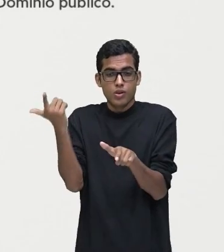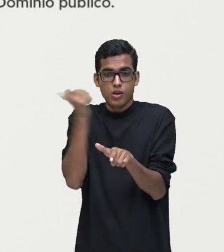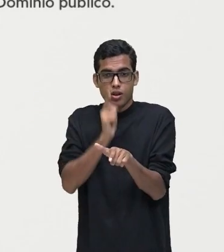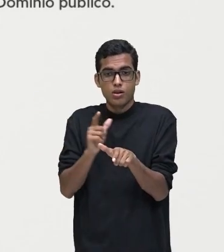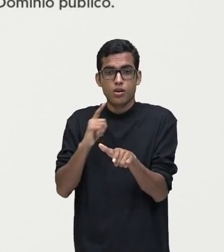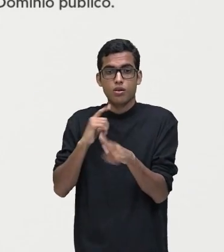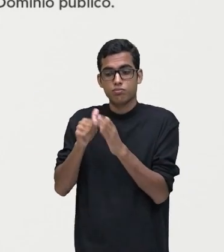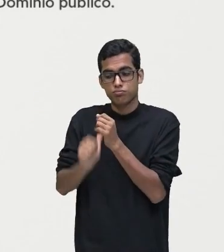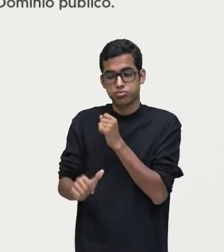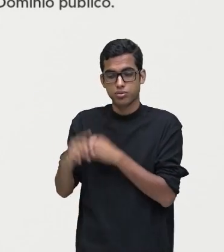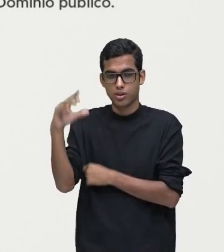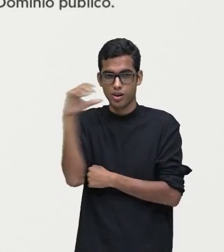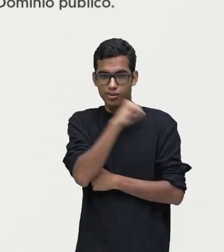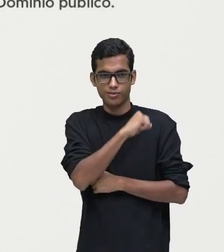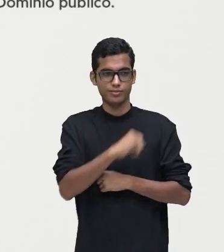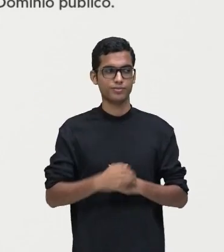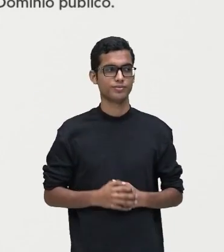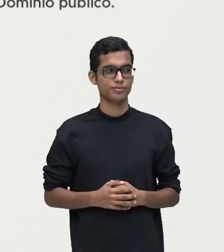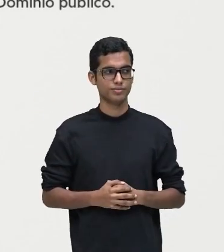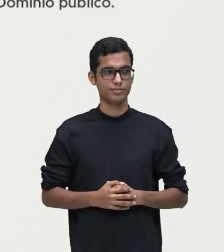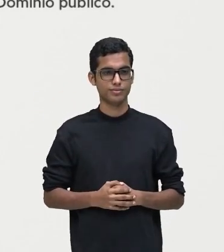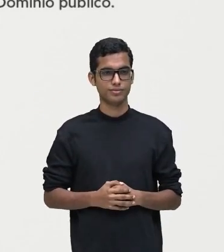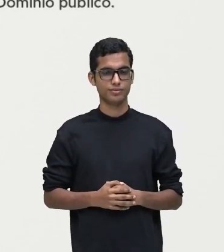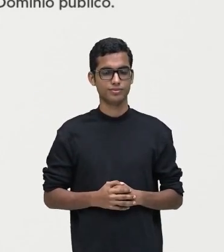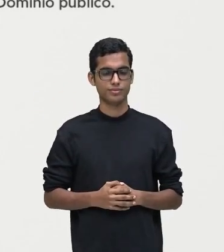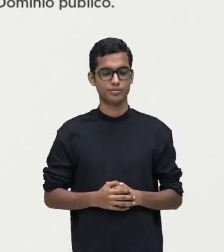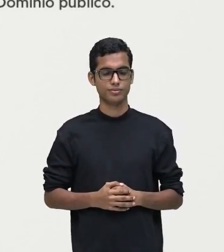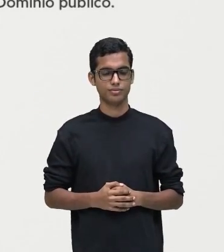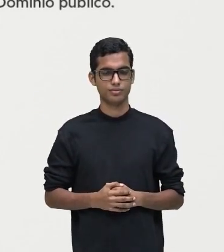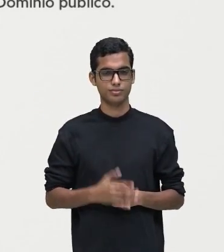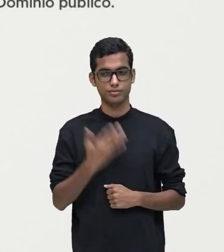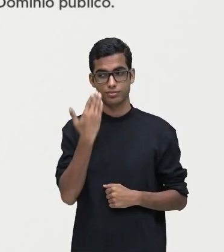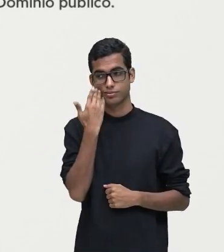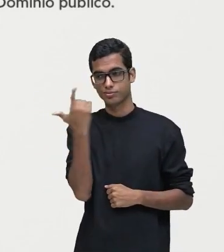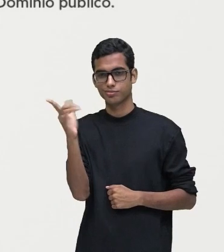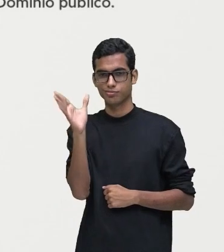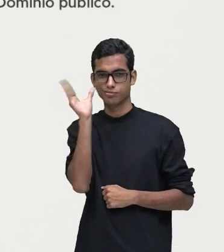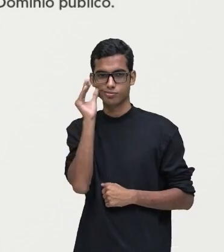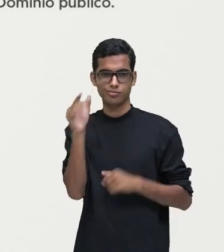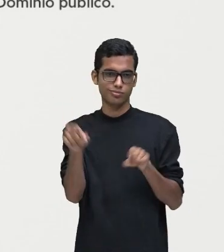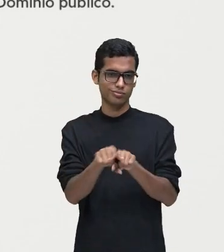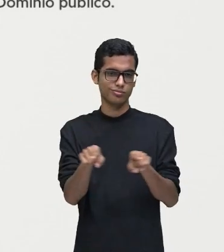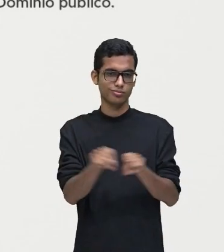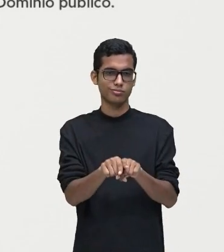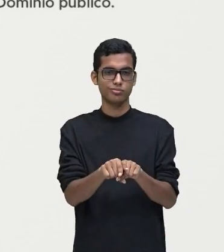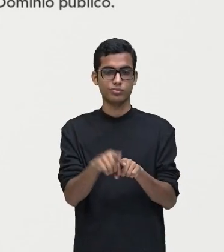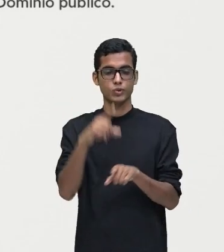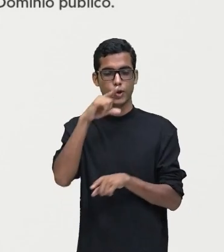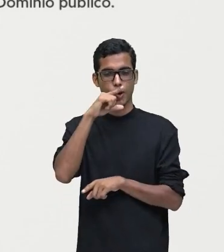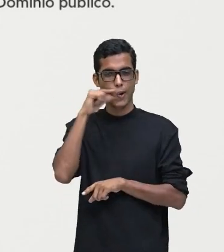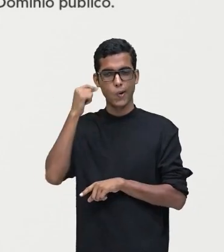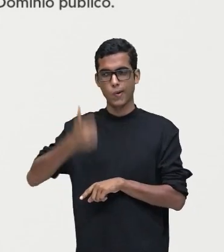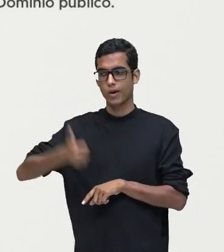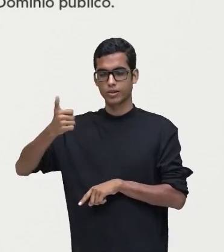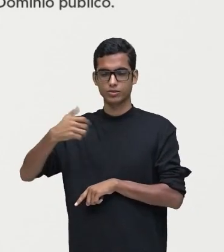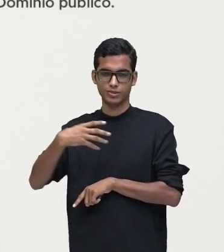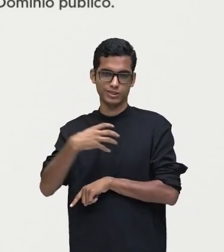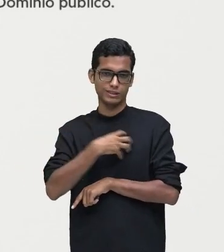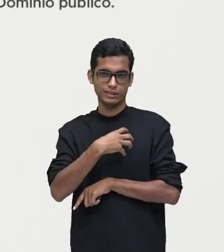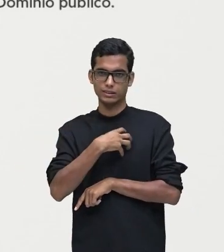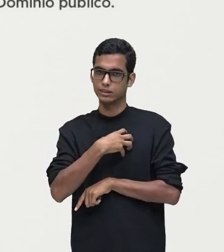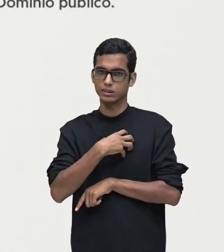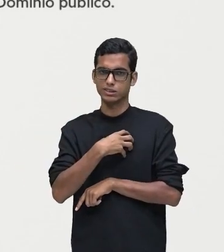suas necessidades rapidamente. Então, outra curiosidade. Então, Dom Pedro não estava muito bem da